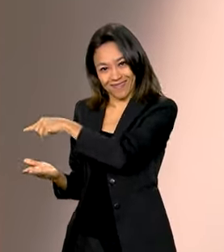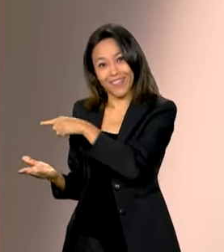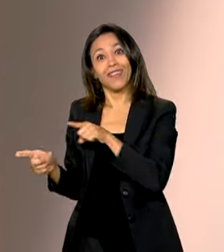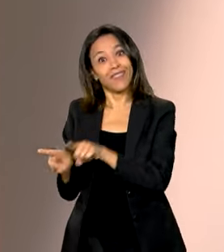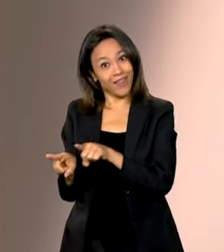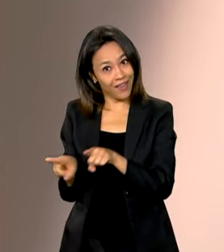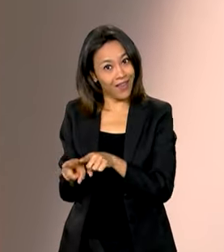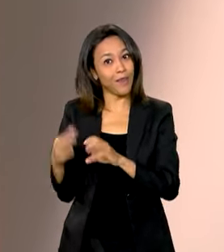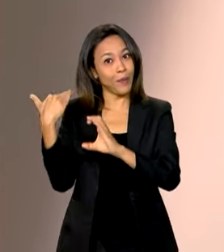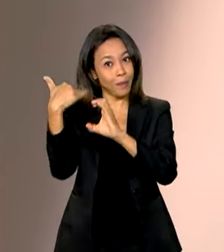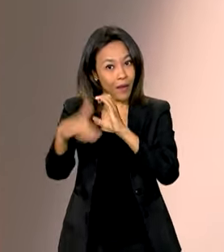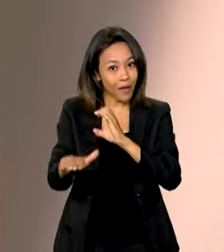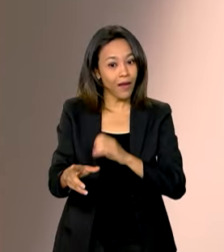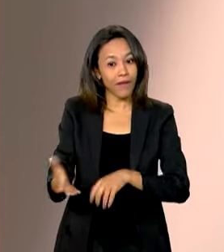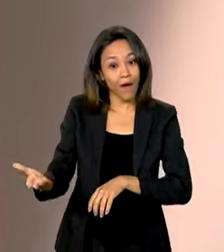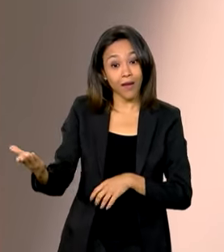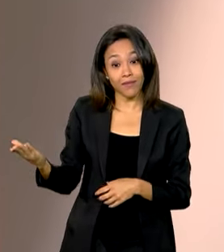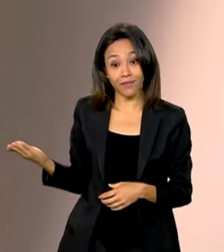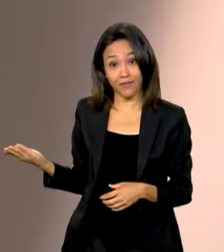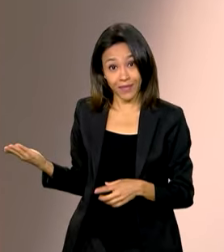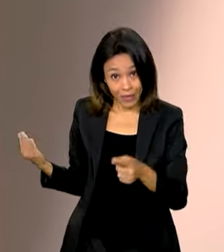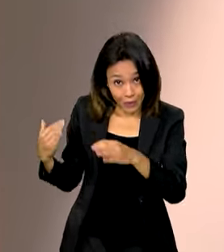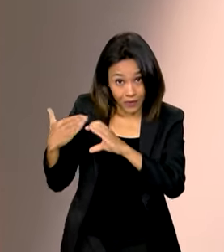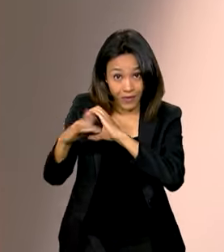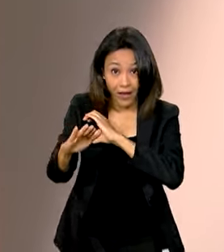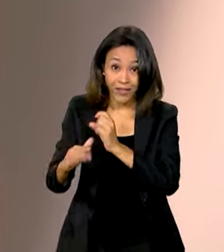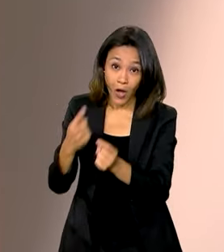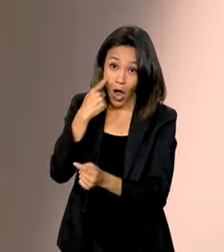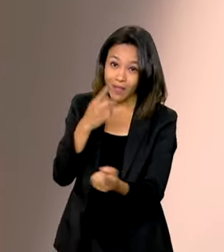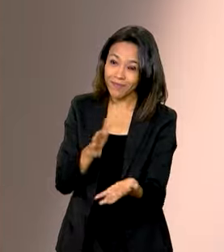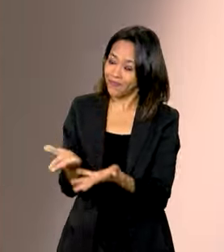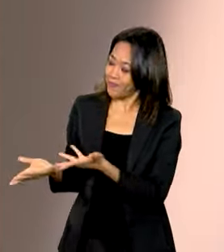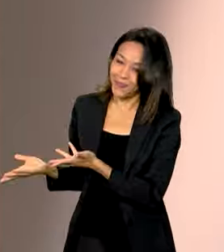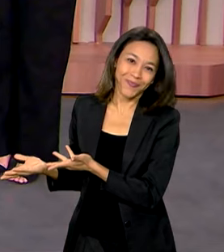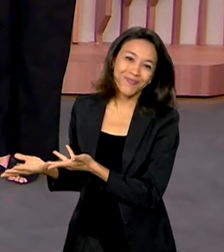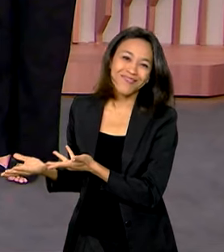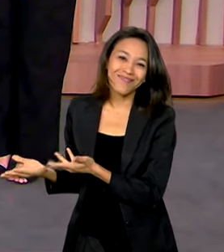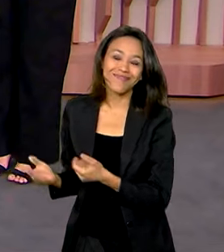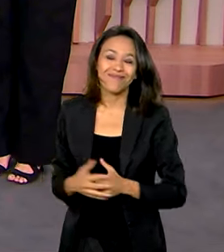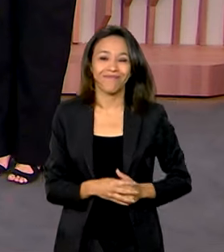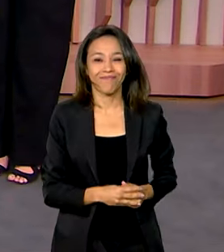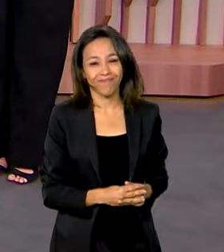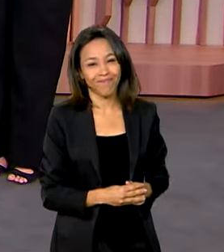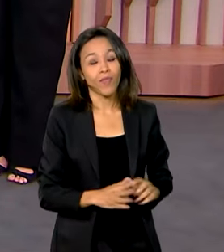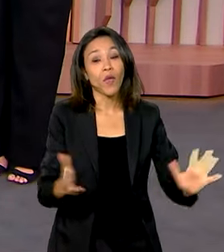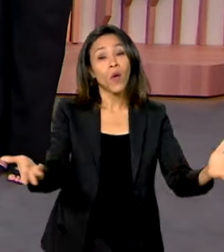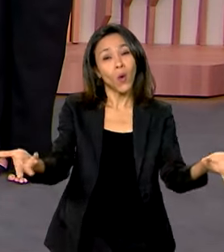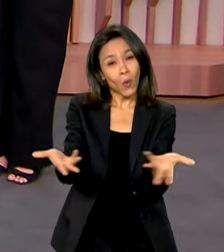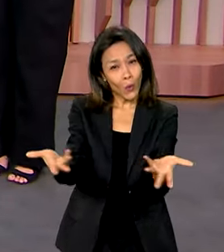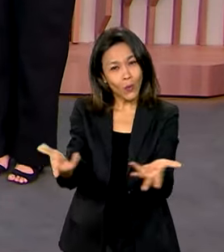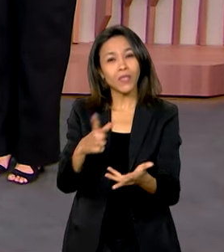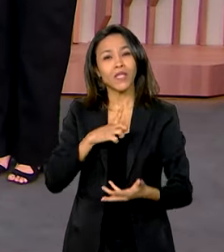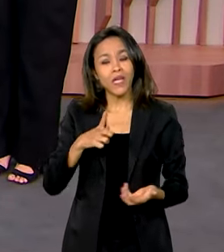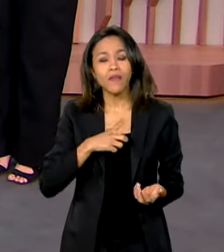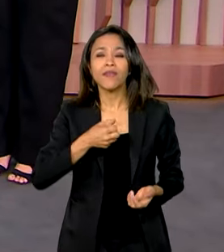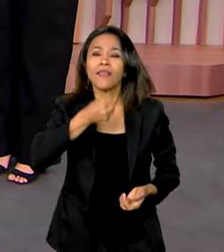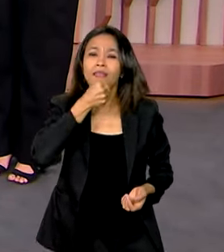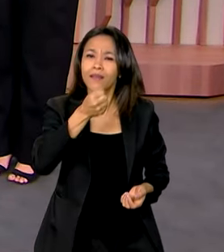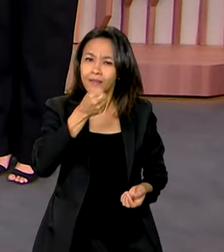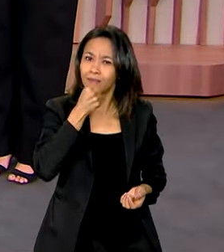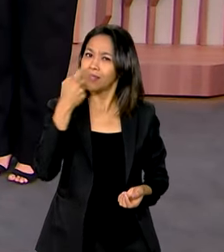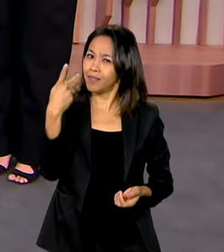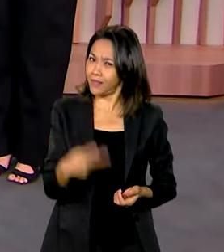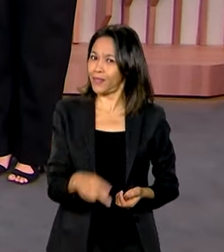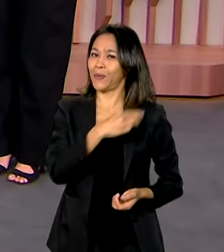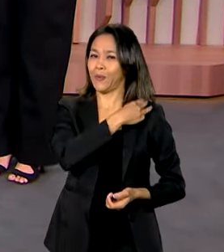também o e-mail e o site que aparecem aí na sua tela. E hoje teve Bom Dia Ministra aqui no